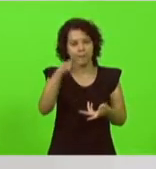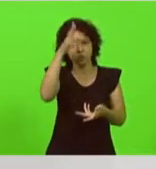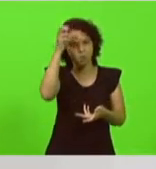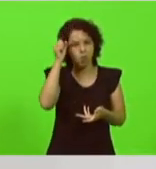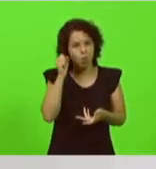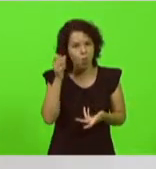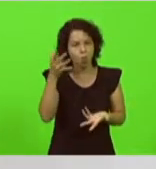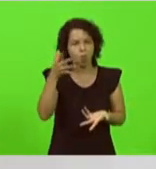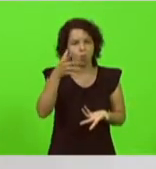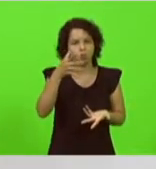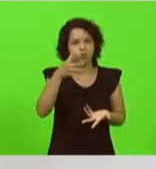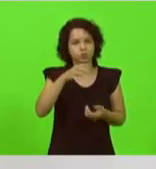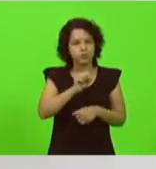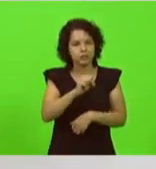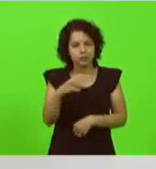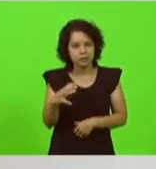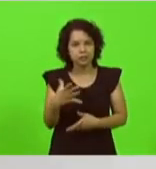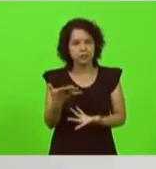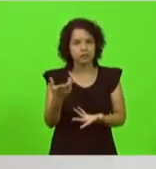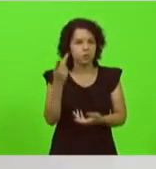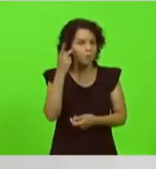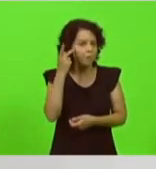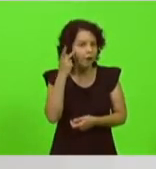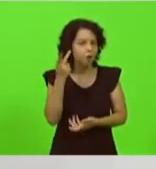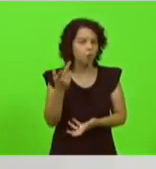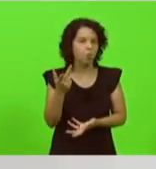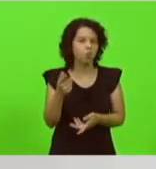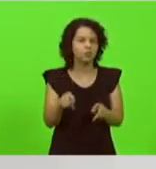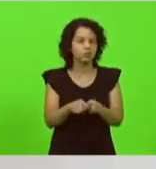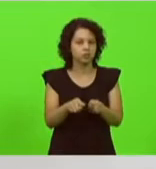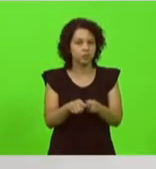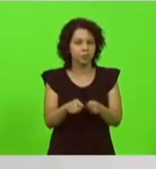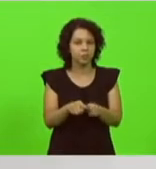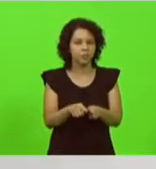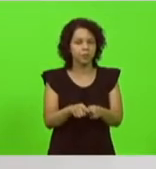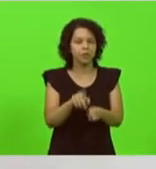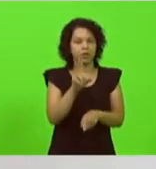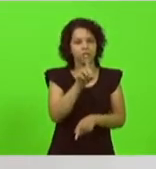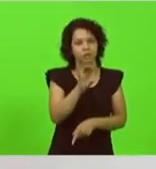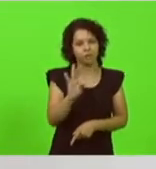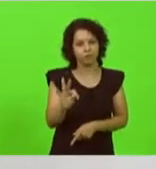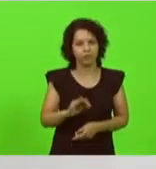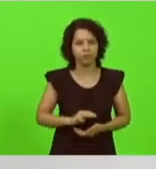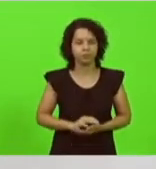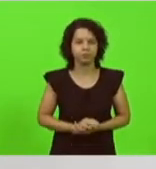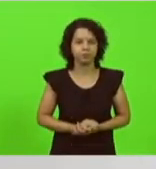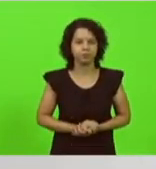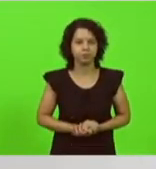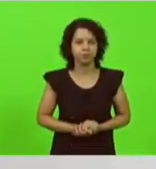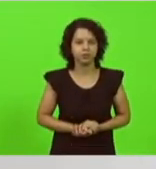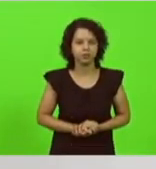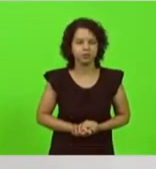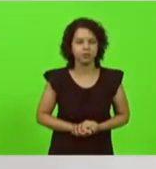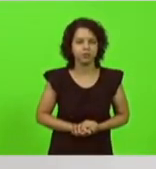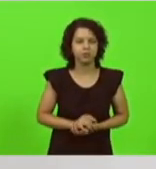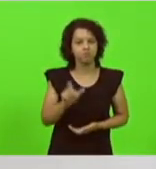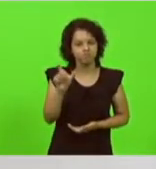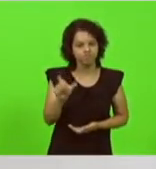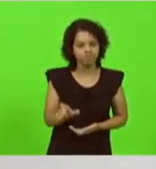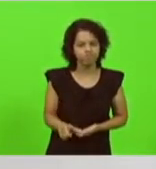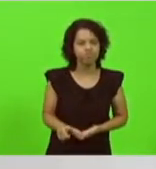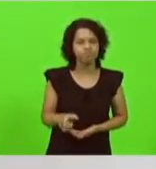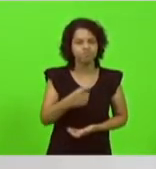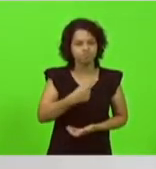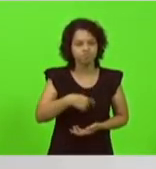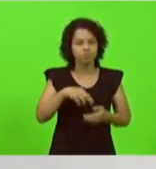Catarina estado de São Paulo e também no Distrito Federal pessoa essa que merece todo o nosso respeito